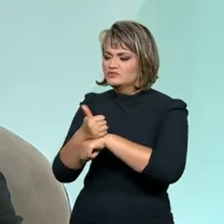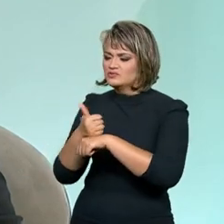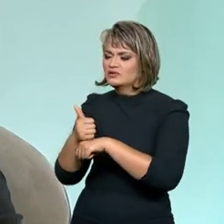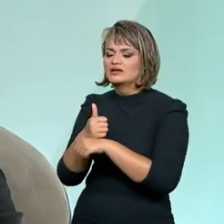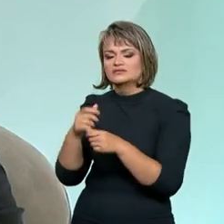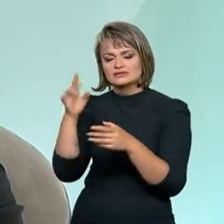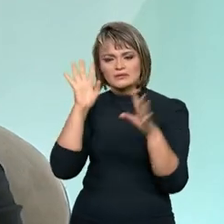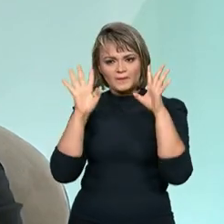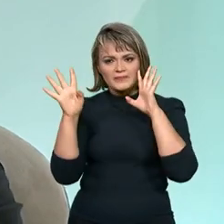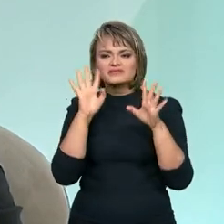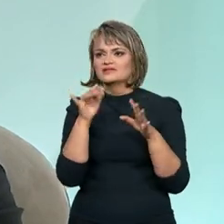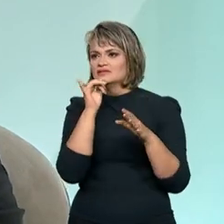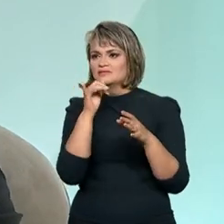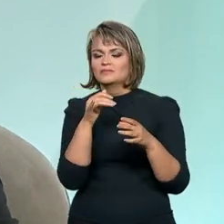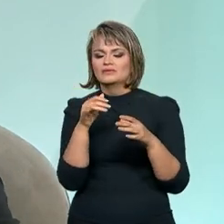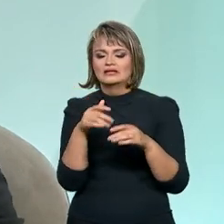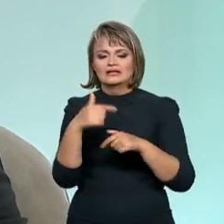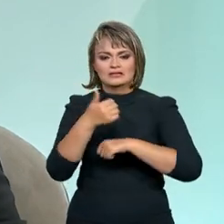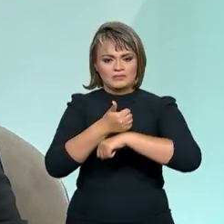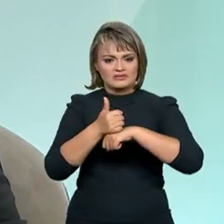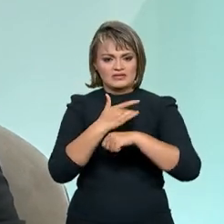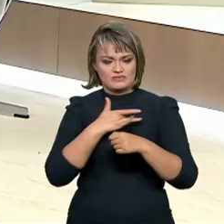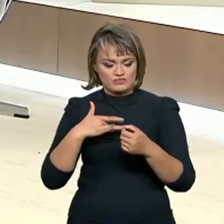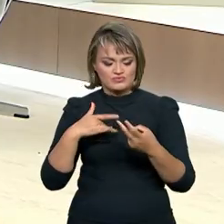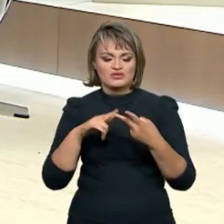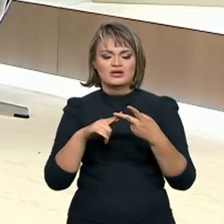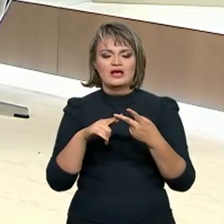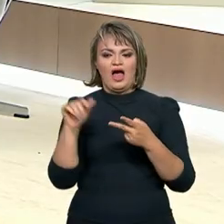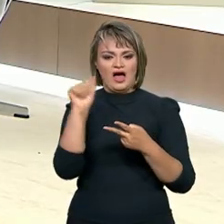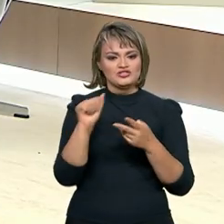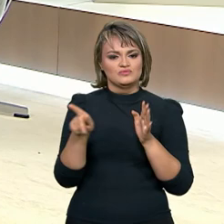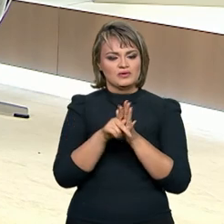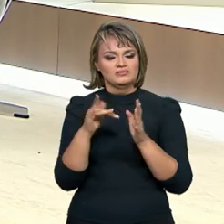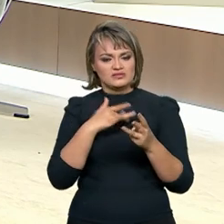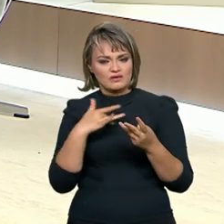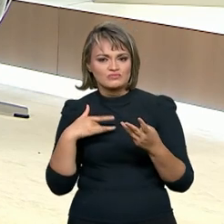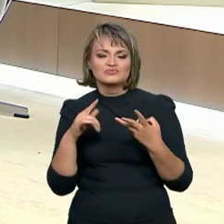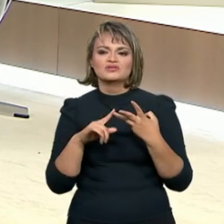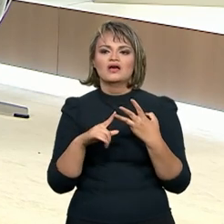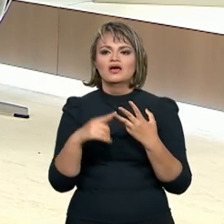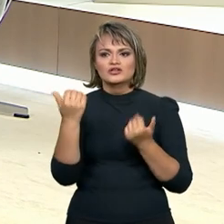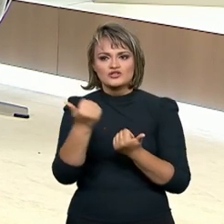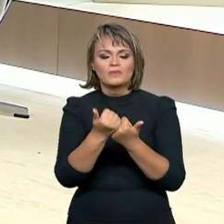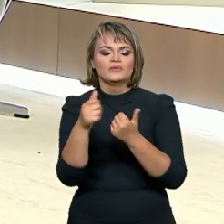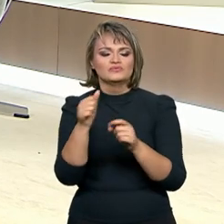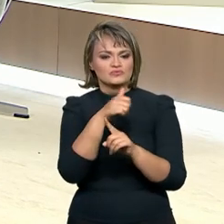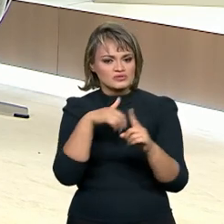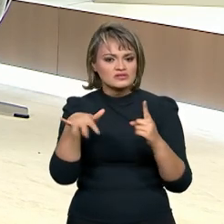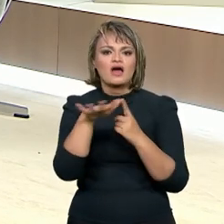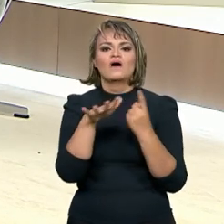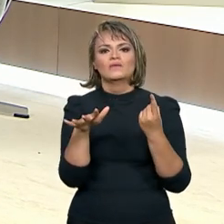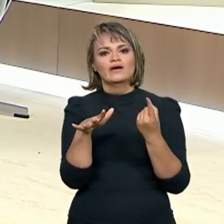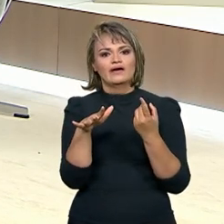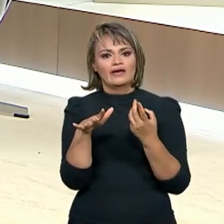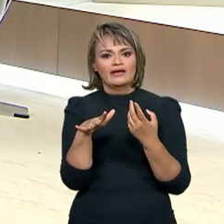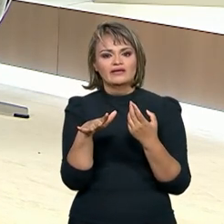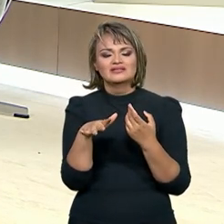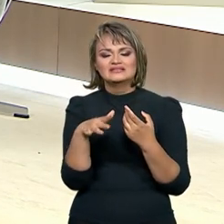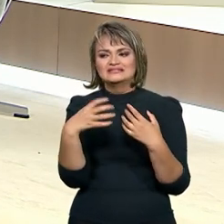direitos, como da área de saúde, agentes comunitários de saúde. Temos profissionais da assistência social, que muitas vezes são